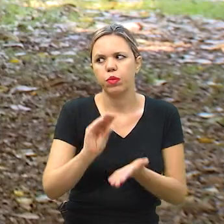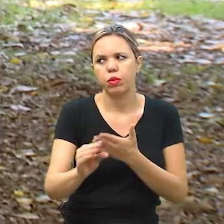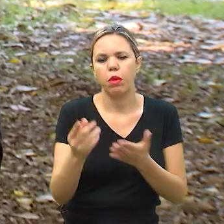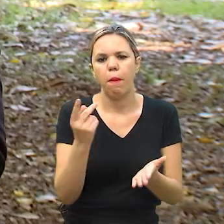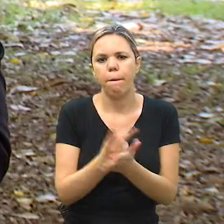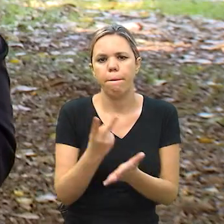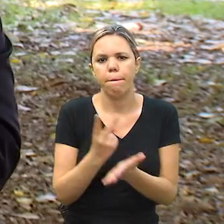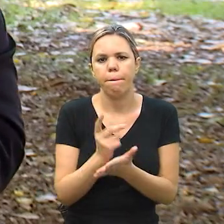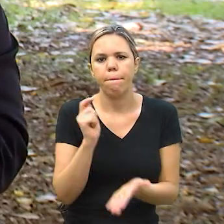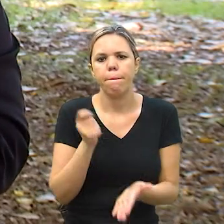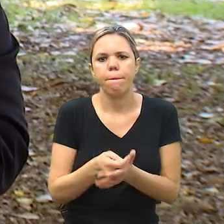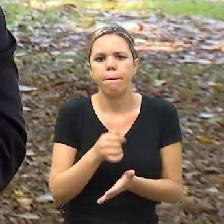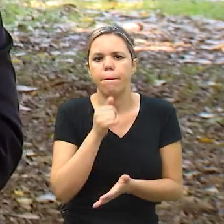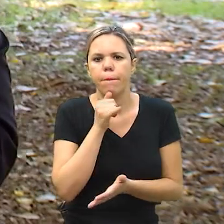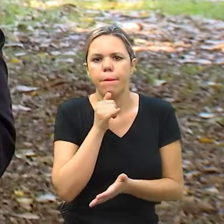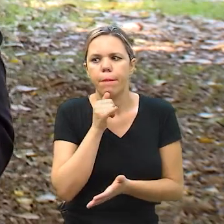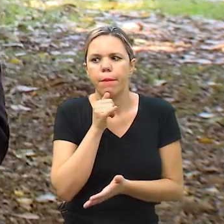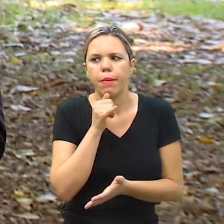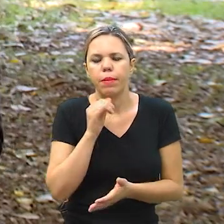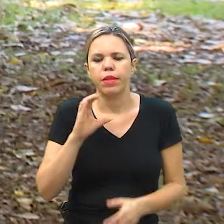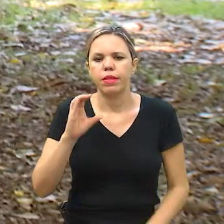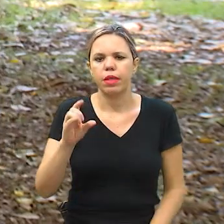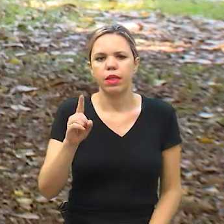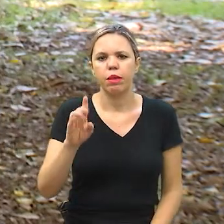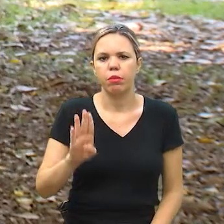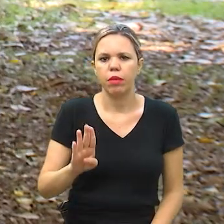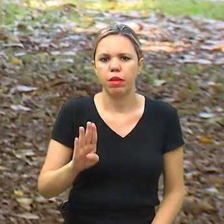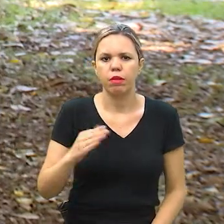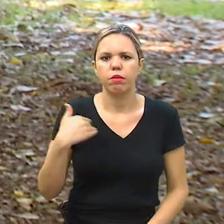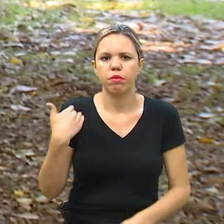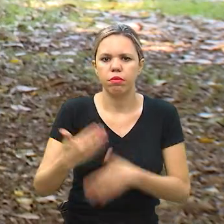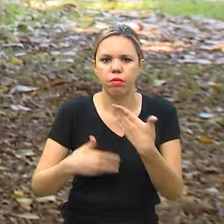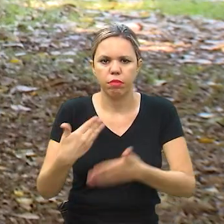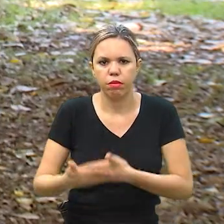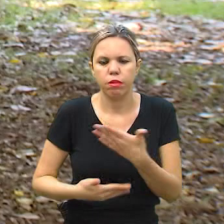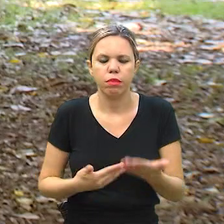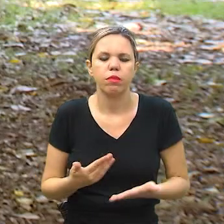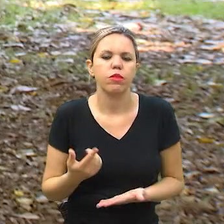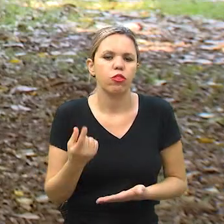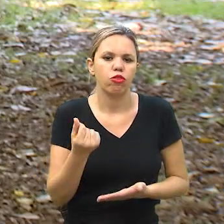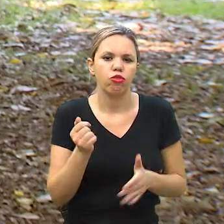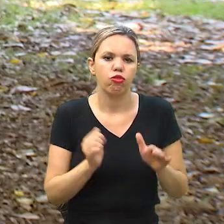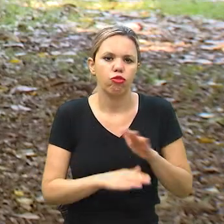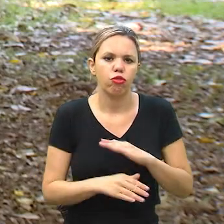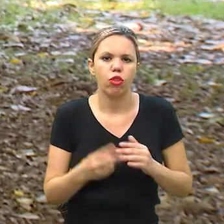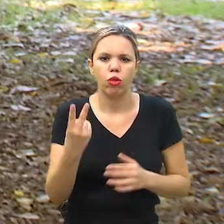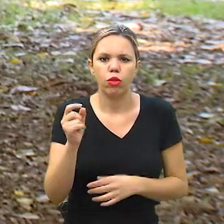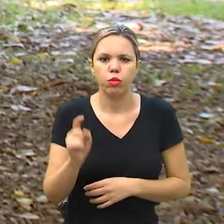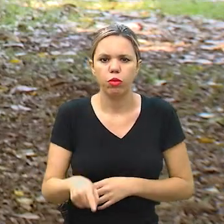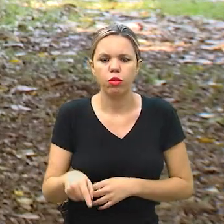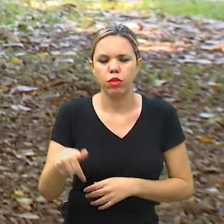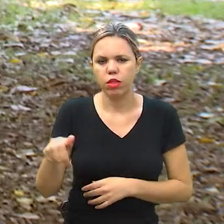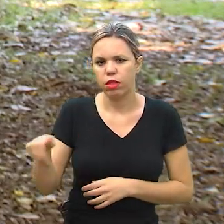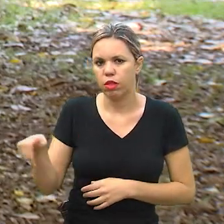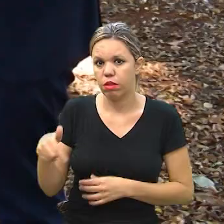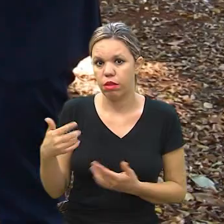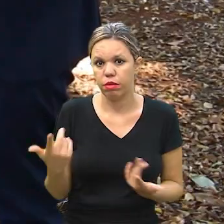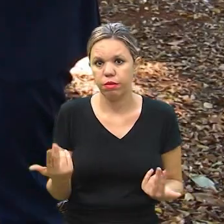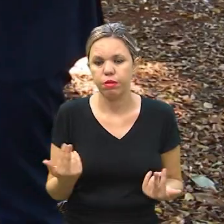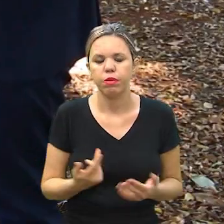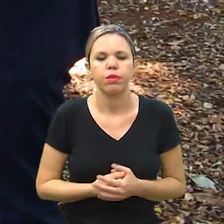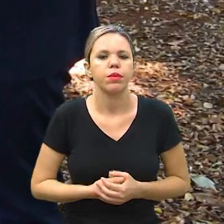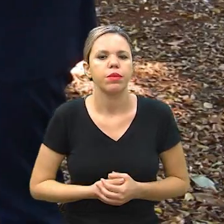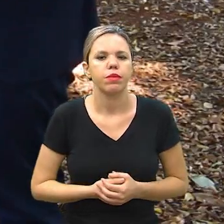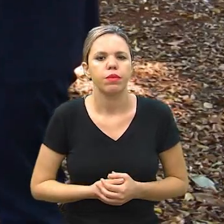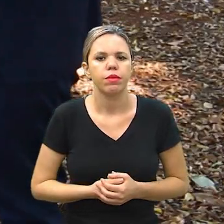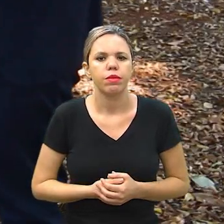liquidez, um CDB de liquidez diária, a mesma liquidez da poupança, rendeu 2,77%. Ou